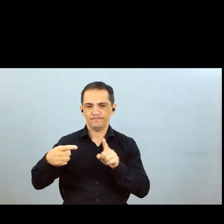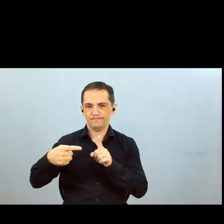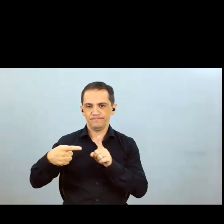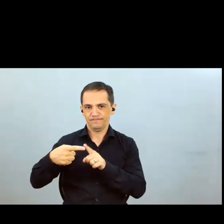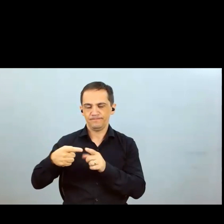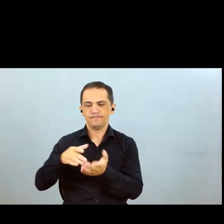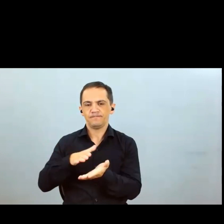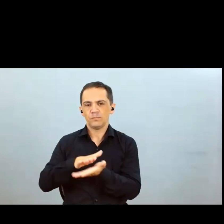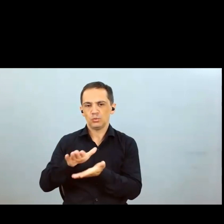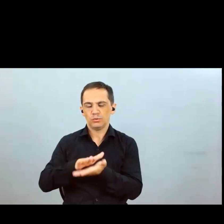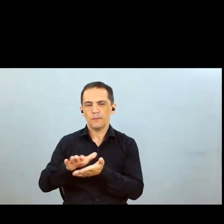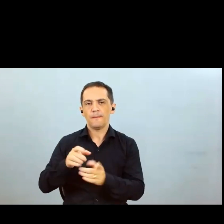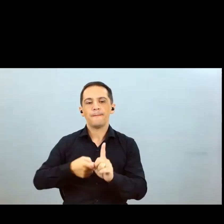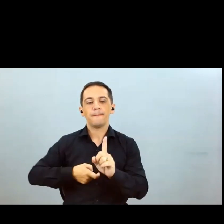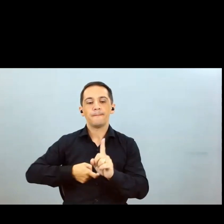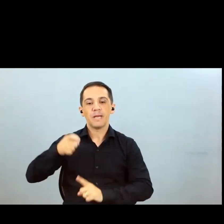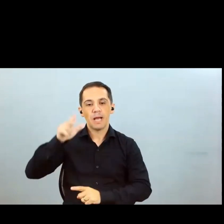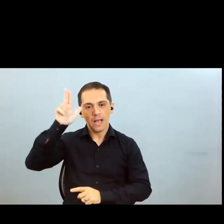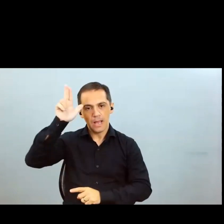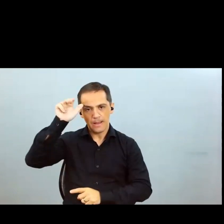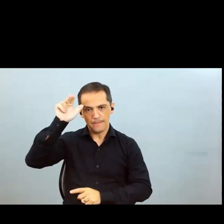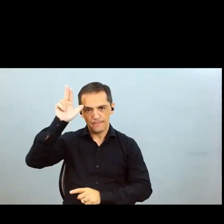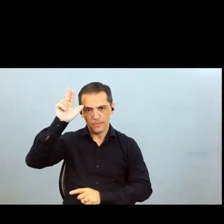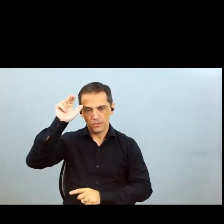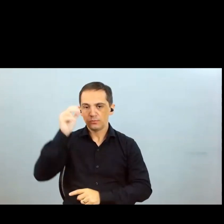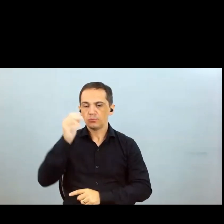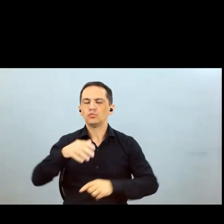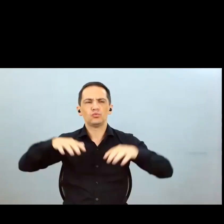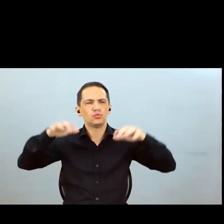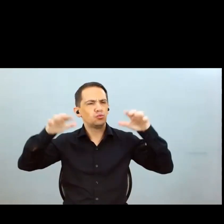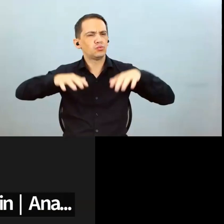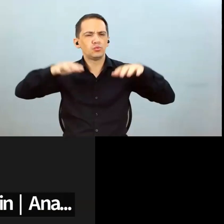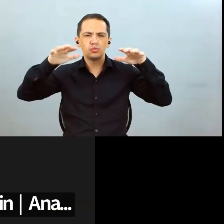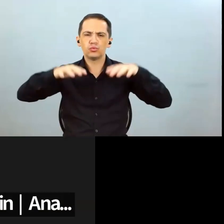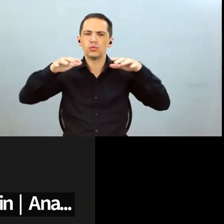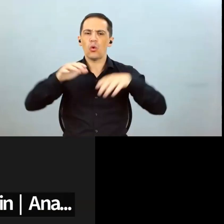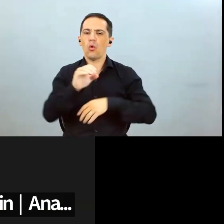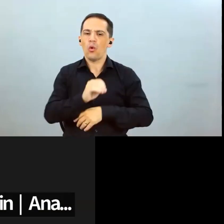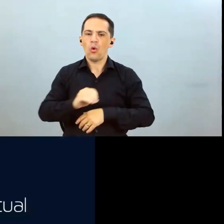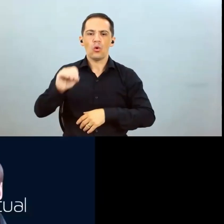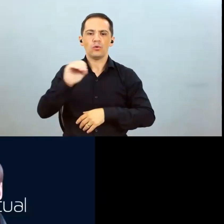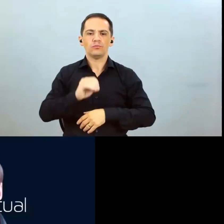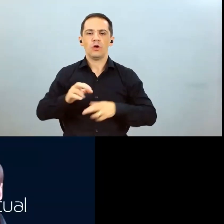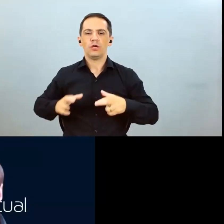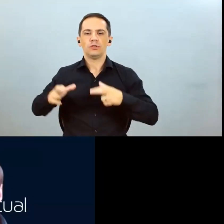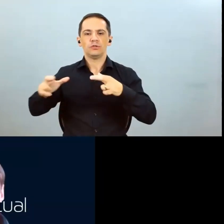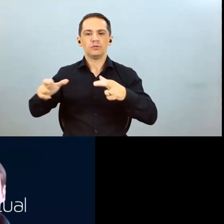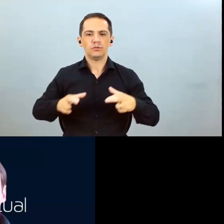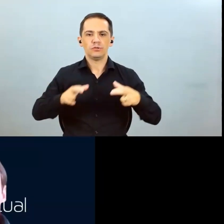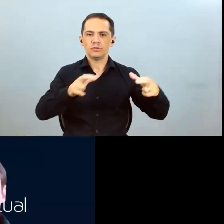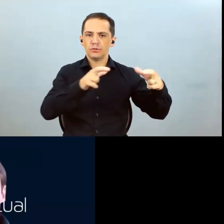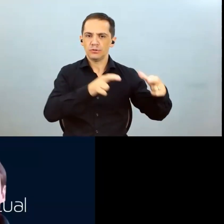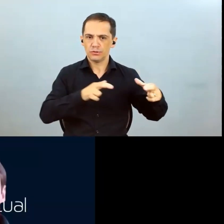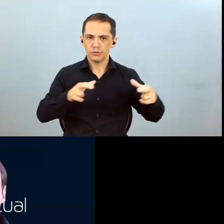mês de abril, ele foi muito bom de chuvas em todas as regiões, Mato Grosso, Mato Grosso do Sul e